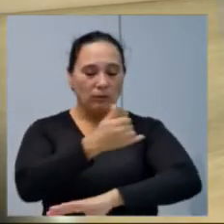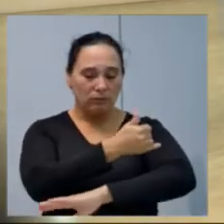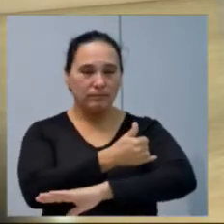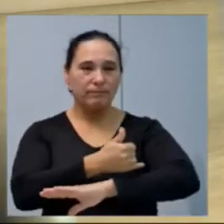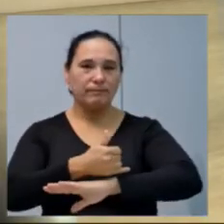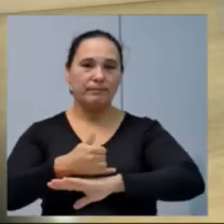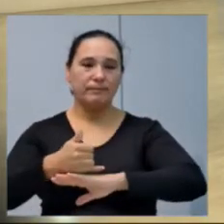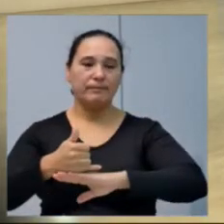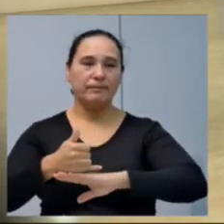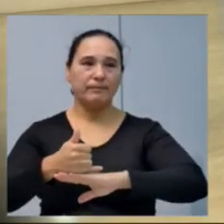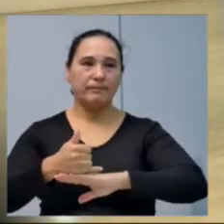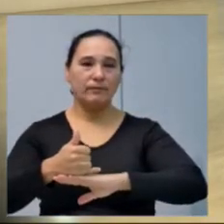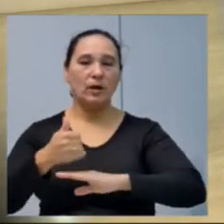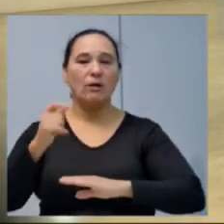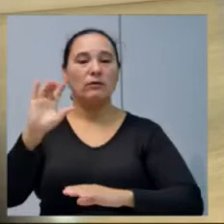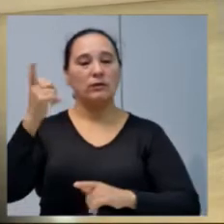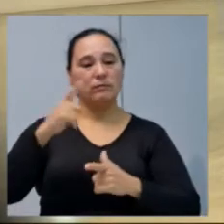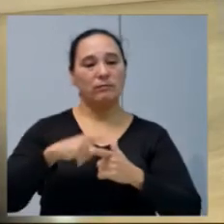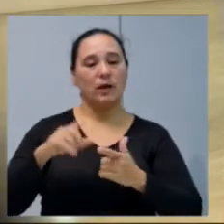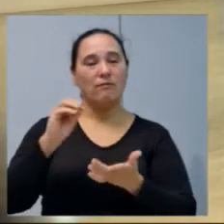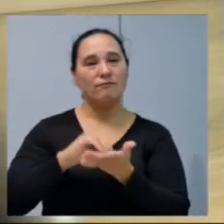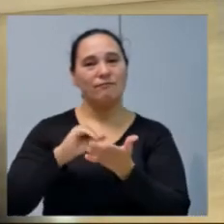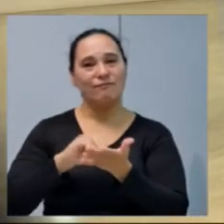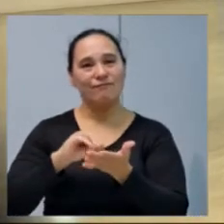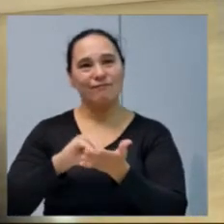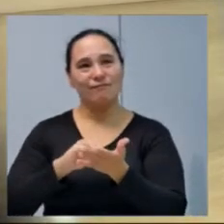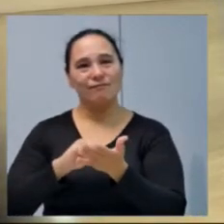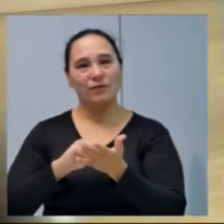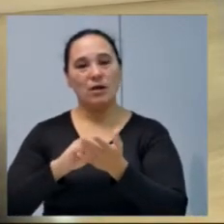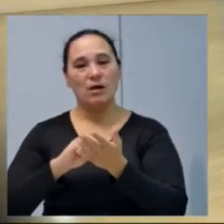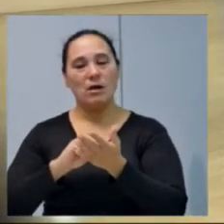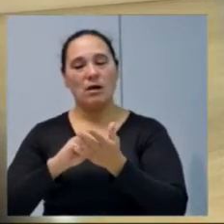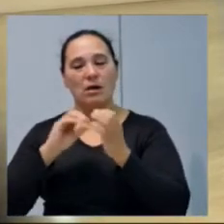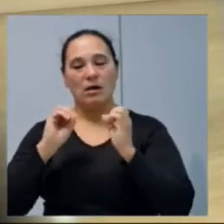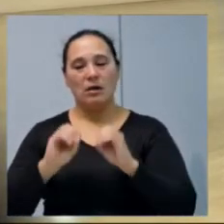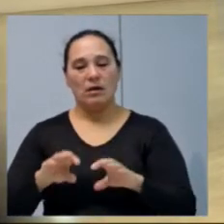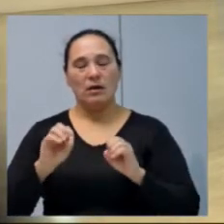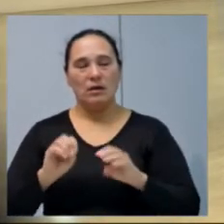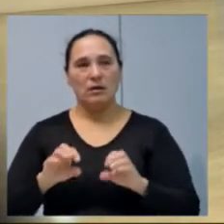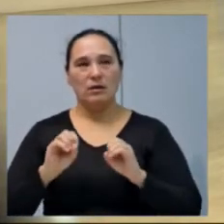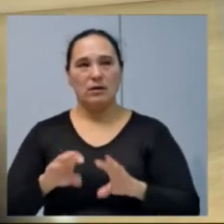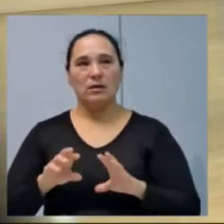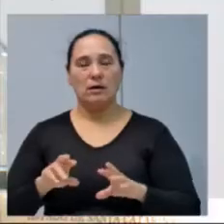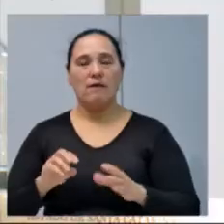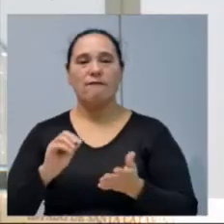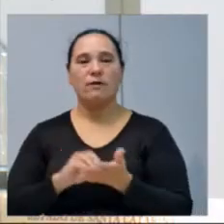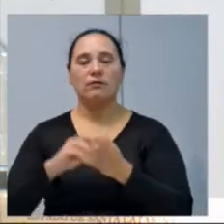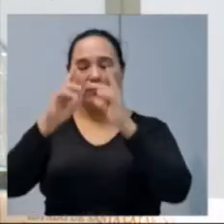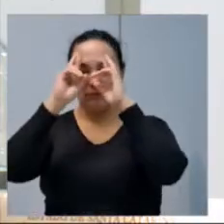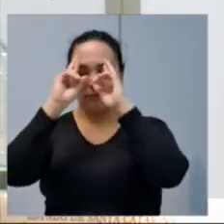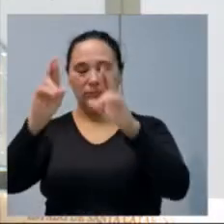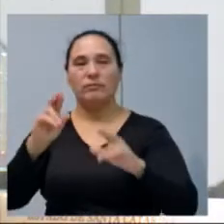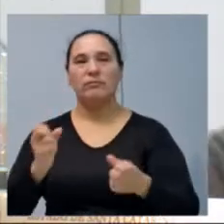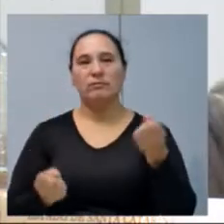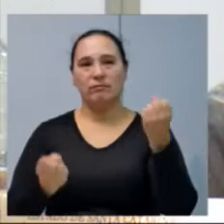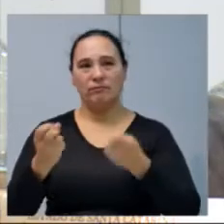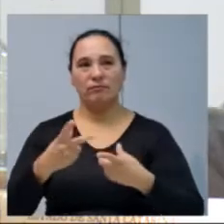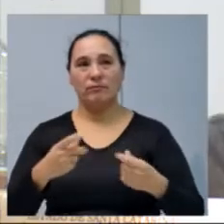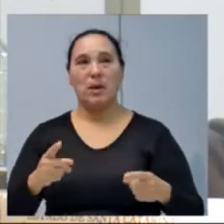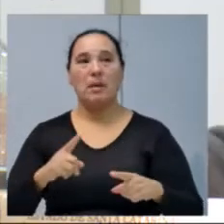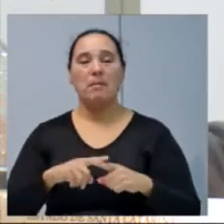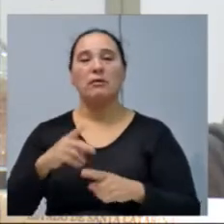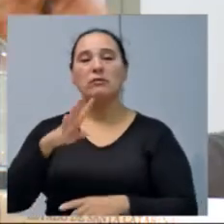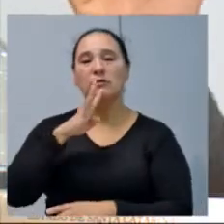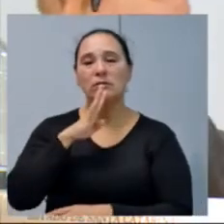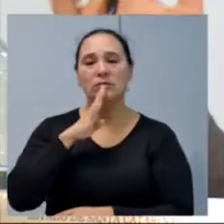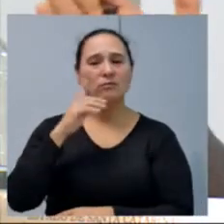asfáltica, surge um outro problema, devido à falta de educação, o desrespeito no trânsito. Mas, a título só